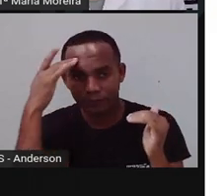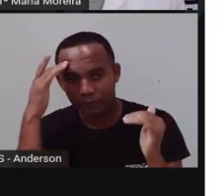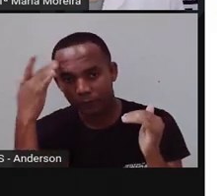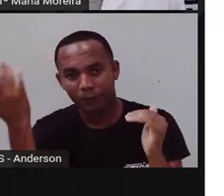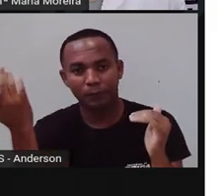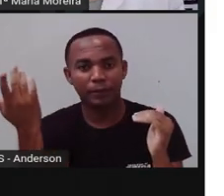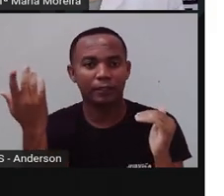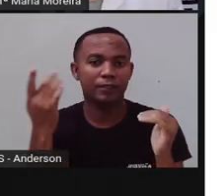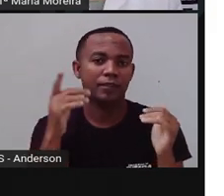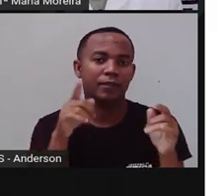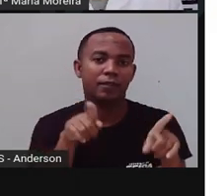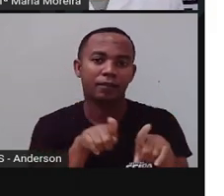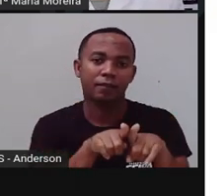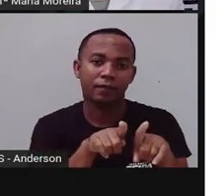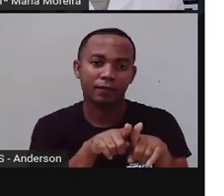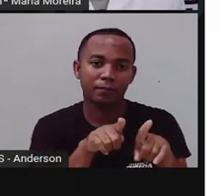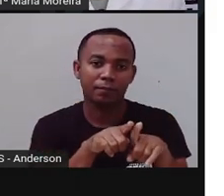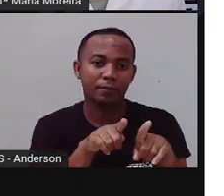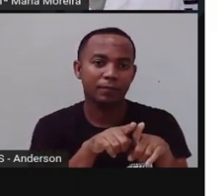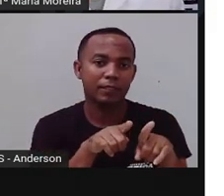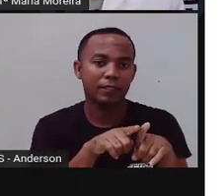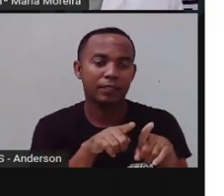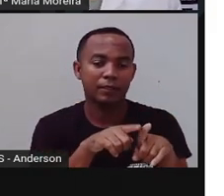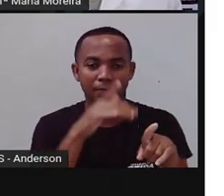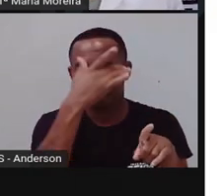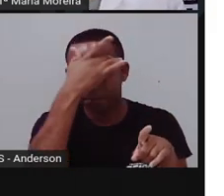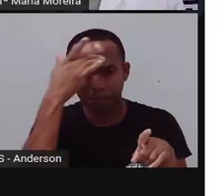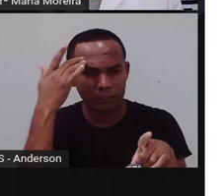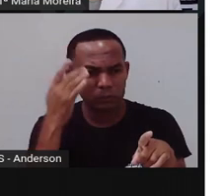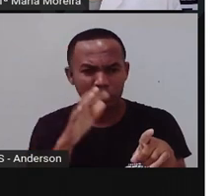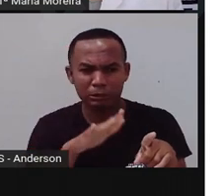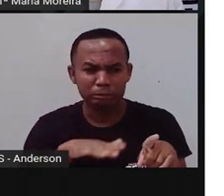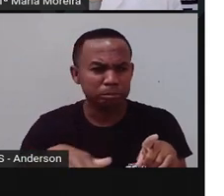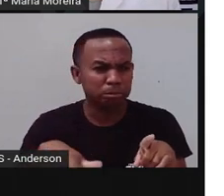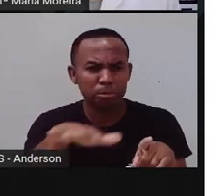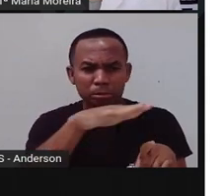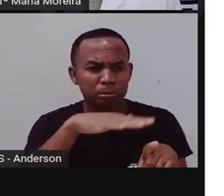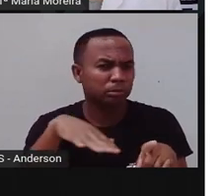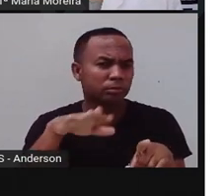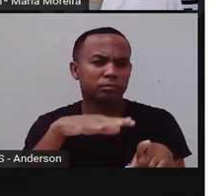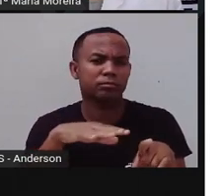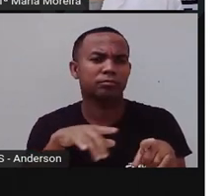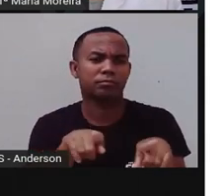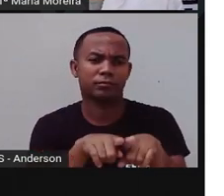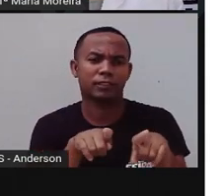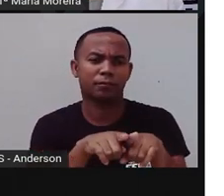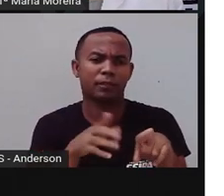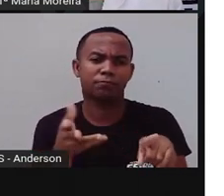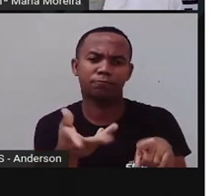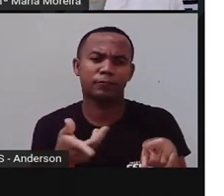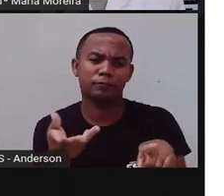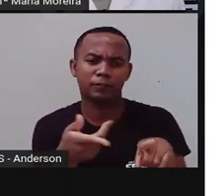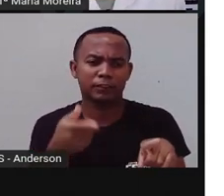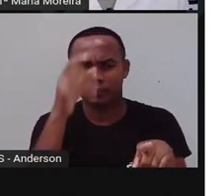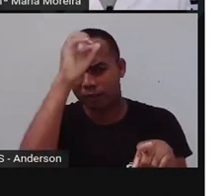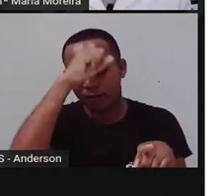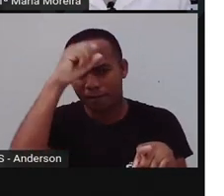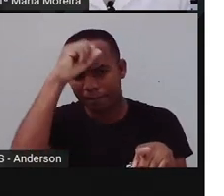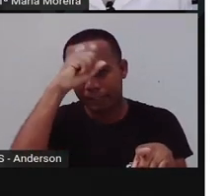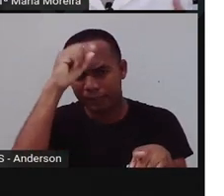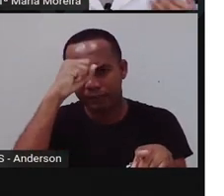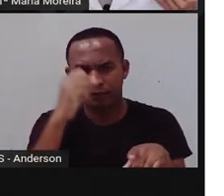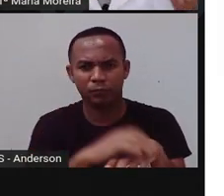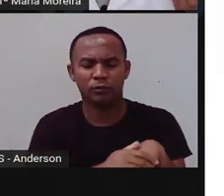E a história de todos os envolvidos, né? Além de nos formar profissionais competentes. Como assim? Porque na